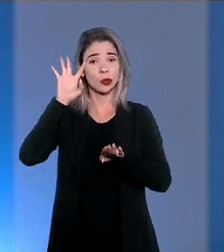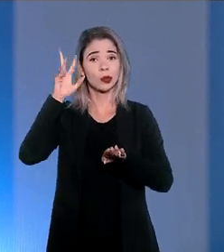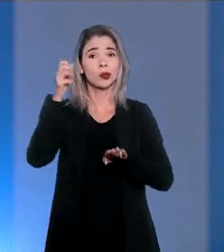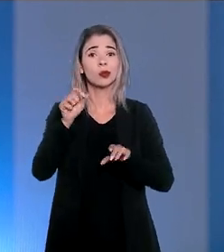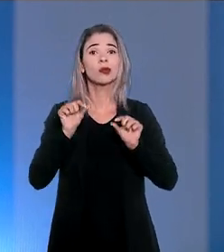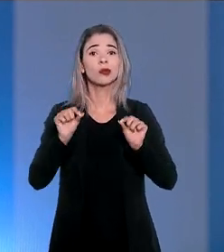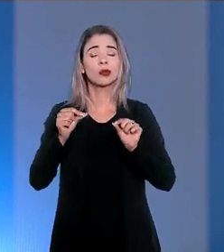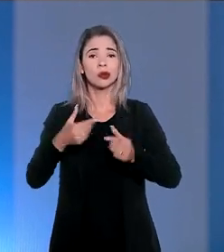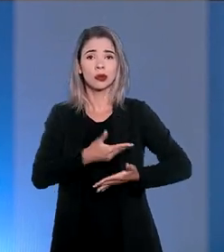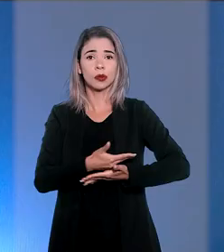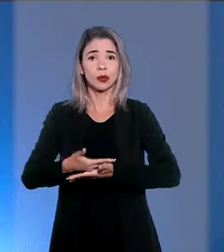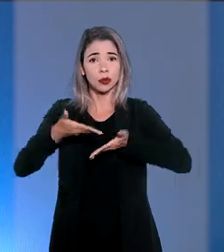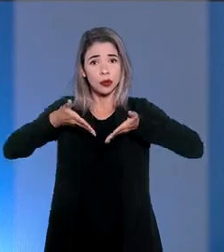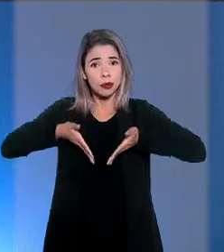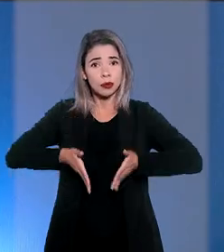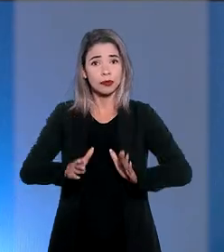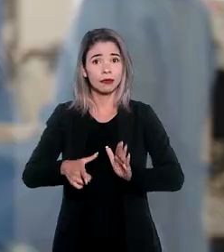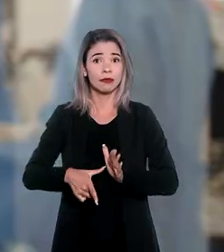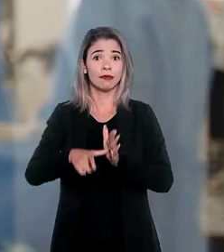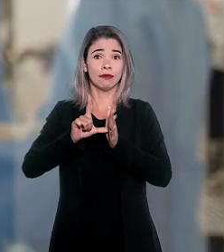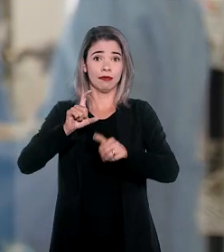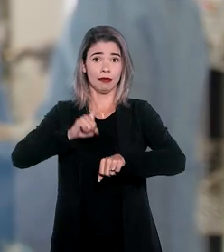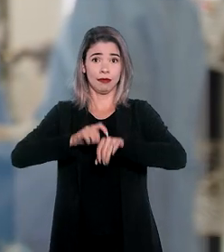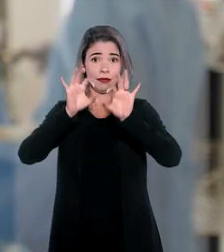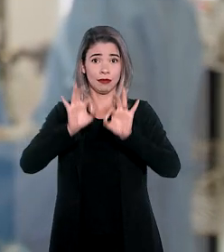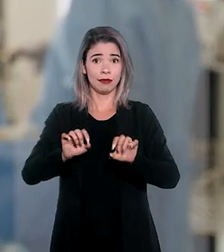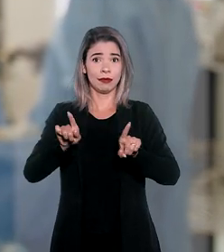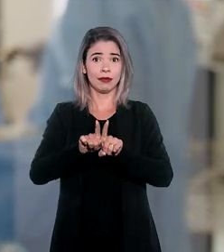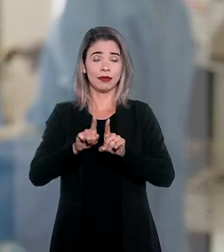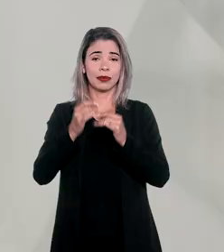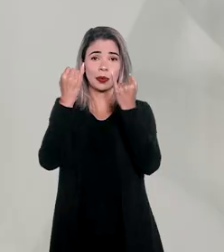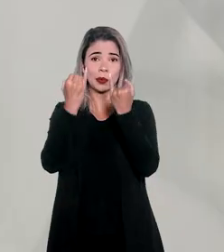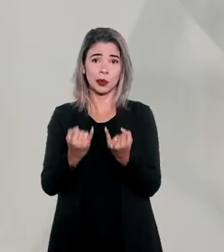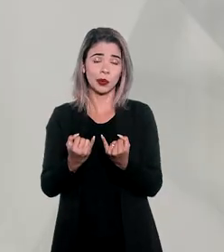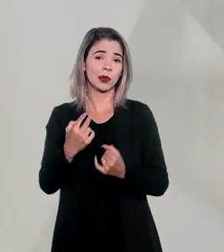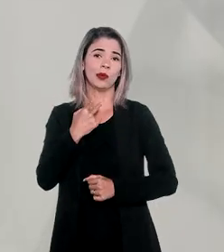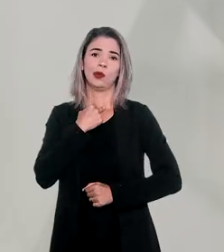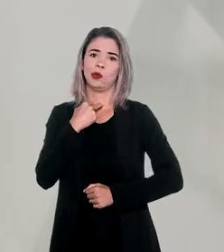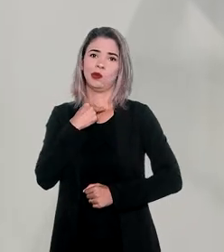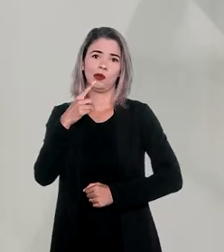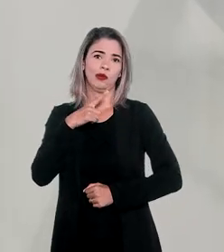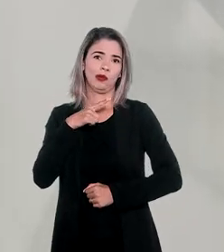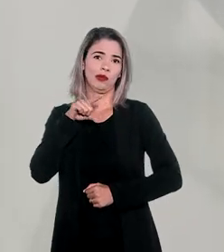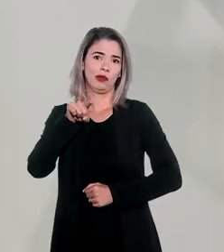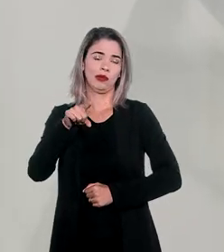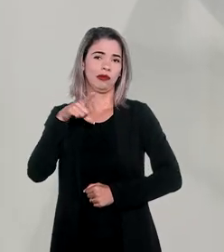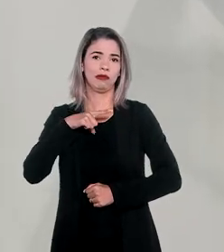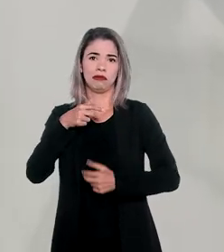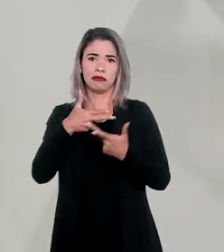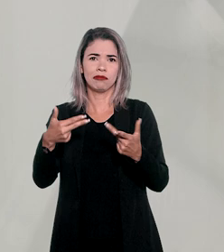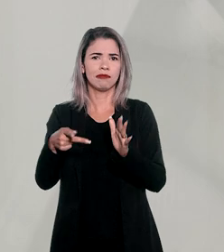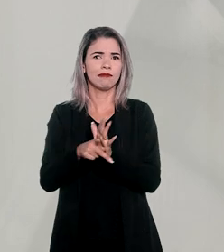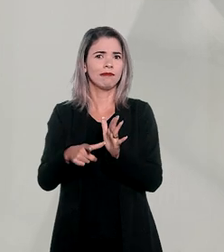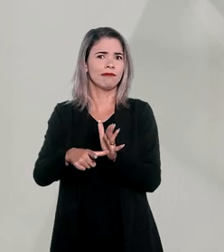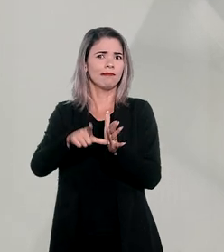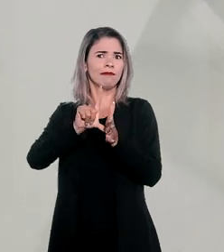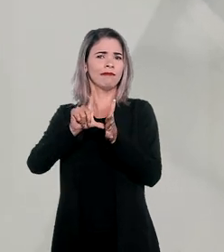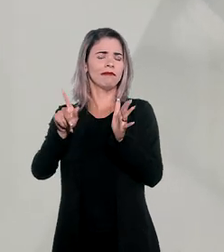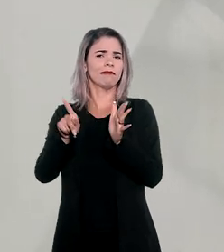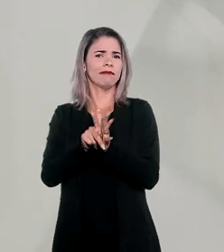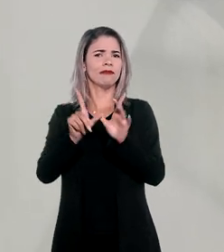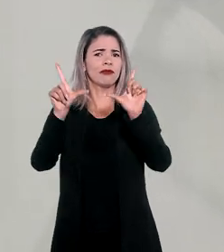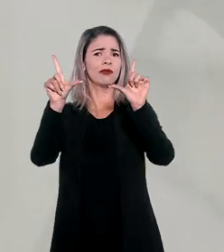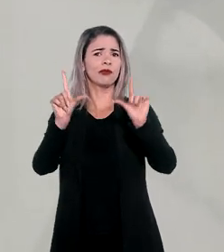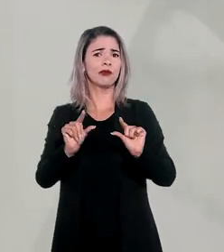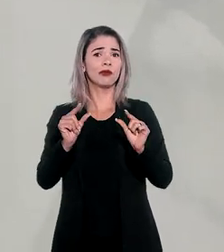concluiu que o fato de um bebê ter nascido prematuro e com baixo peso não poderia ter sido considerado como um fator pré-existente